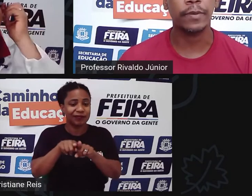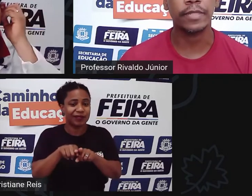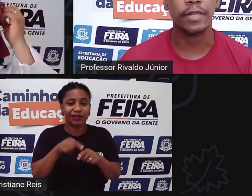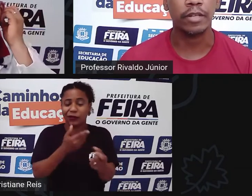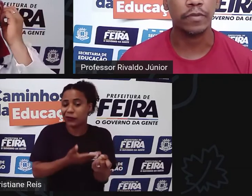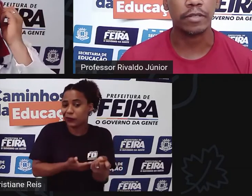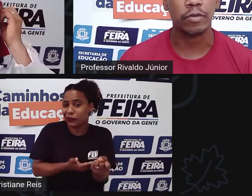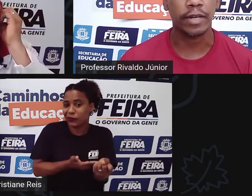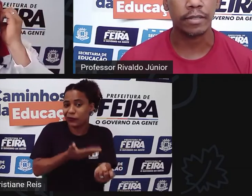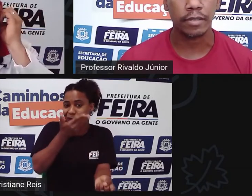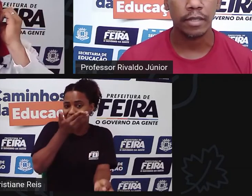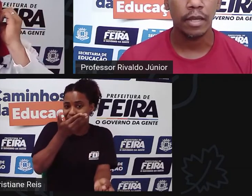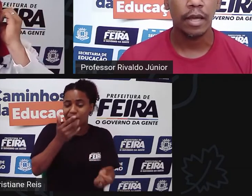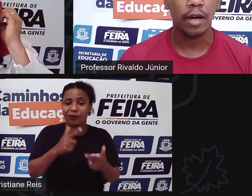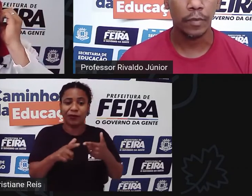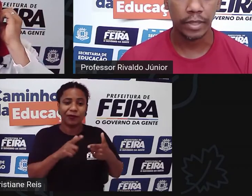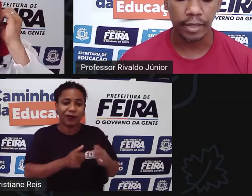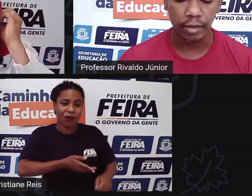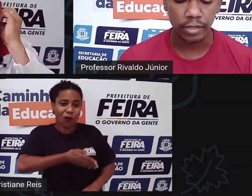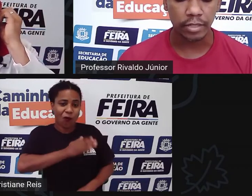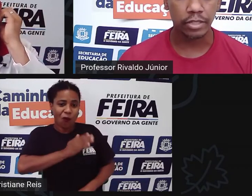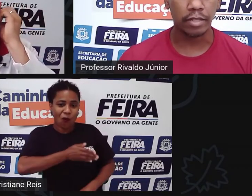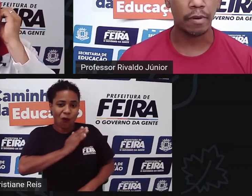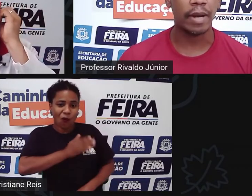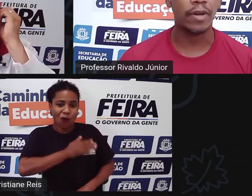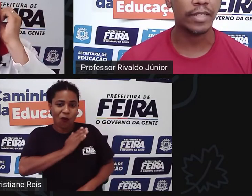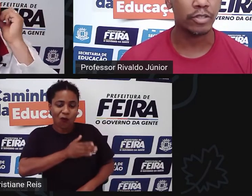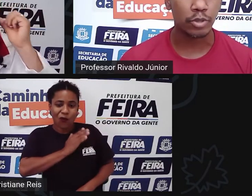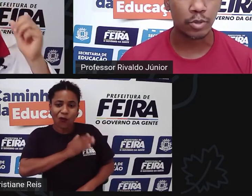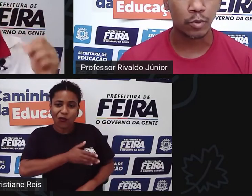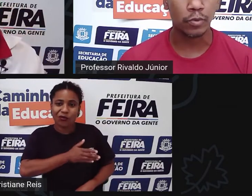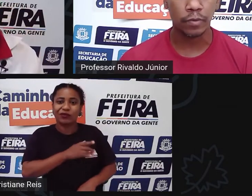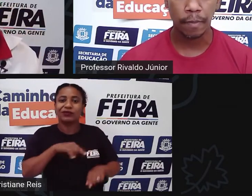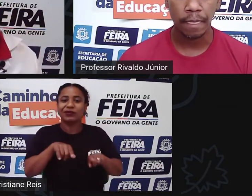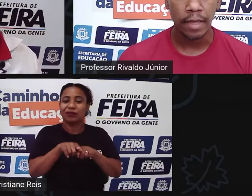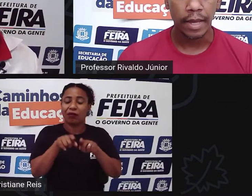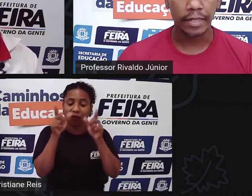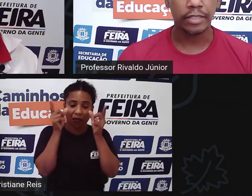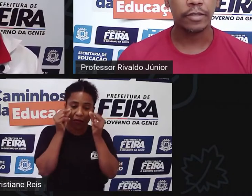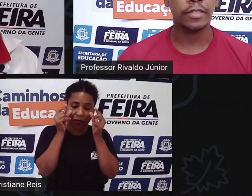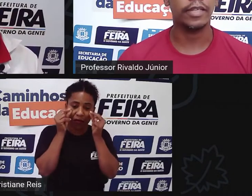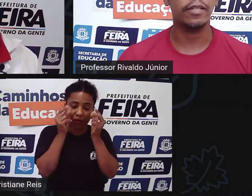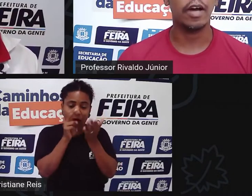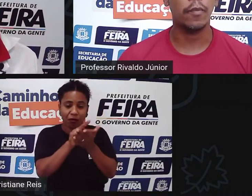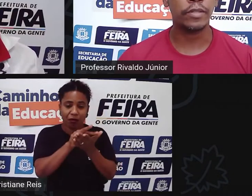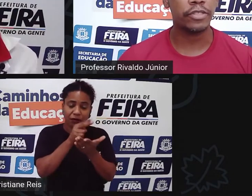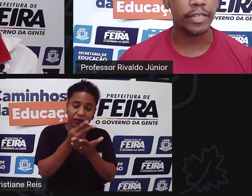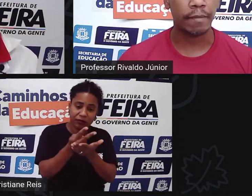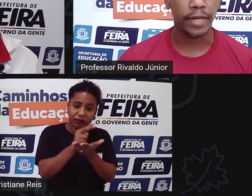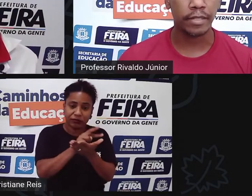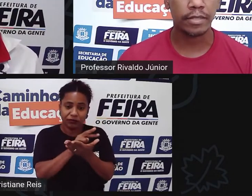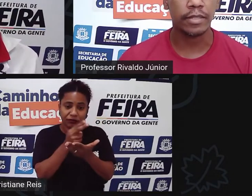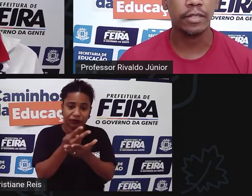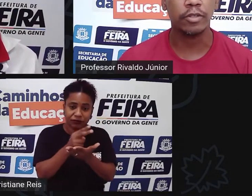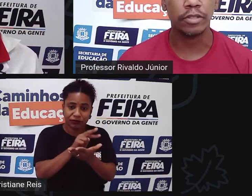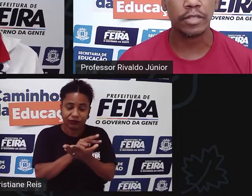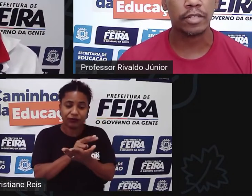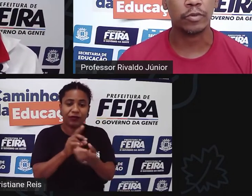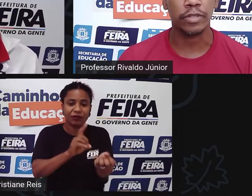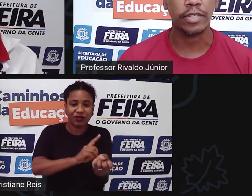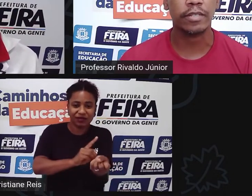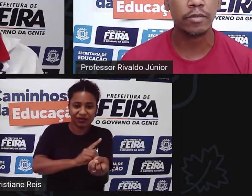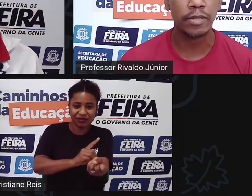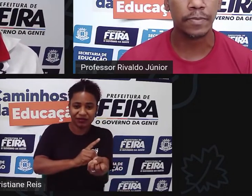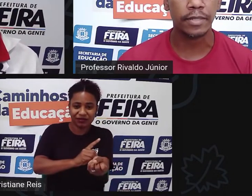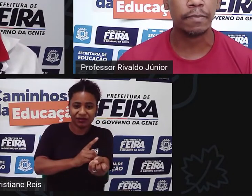a gente tem problemas cardiovasculares aumentados, a gente tem uma má qualidade de sono, a gente tem aumento de diabetes, entre outras